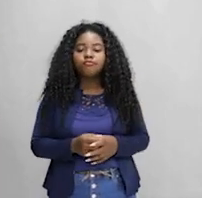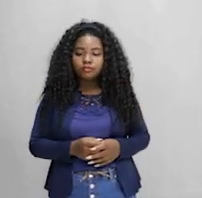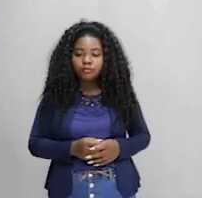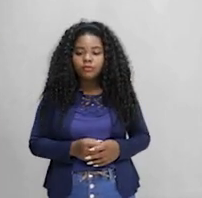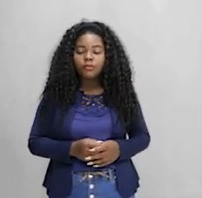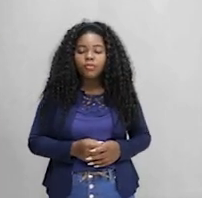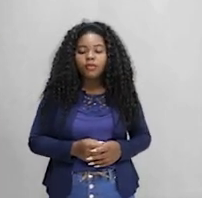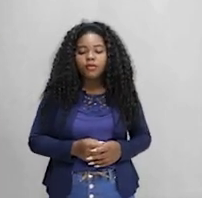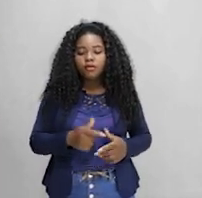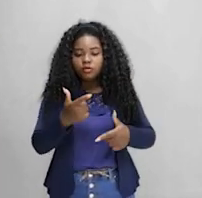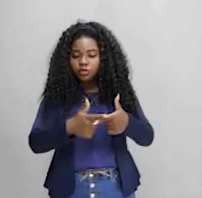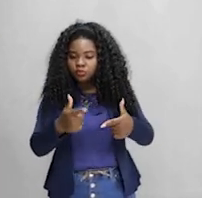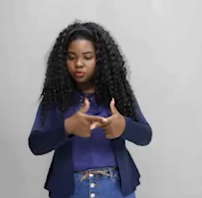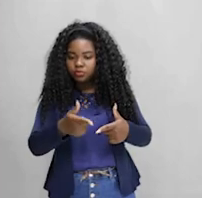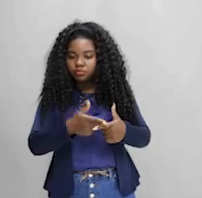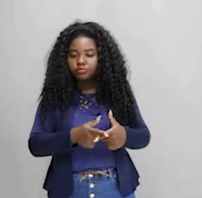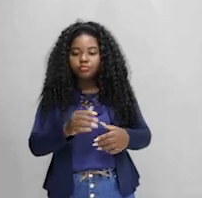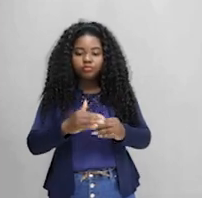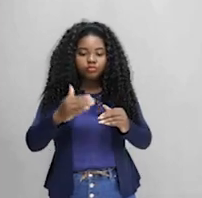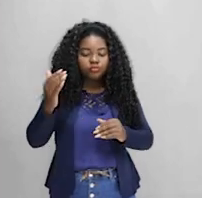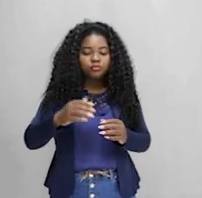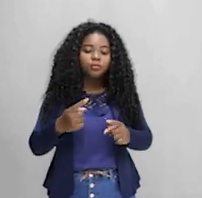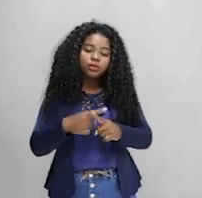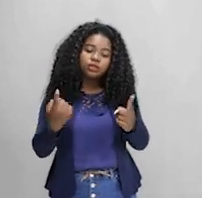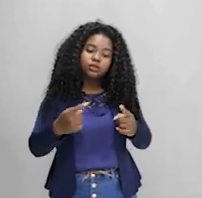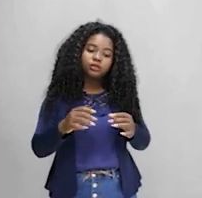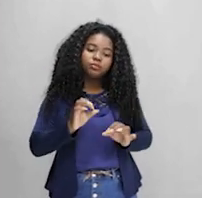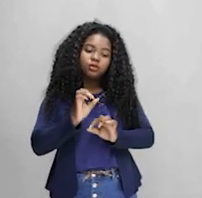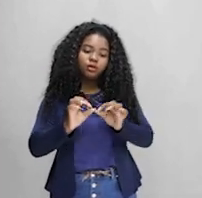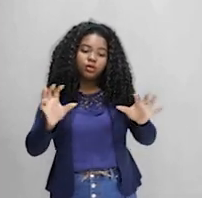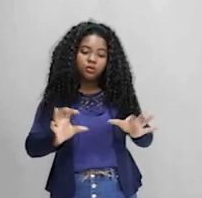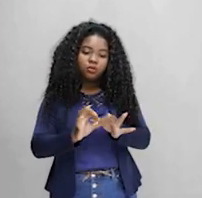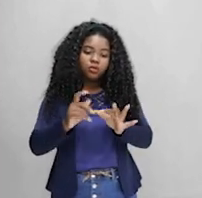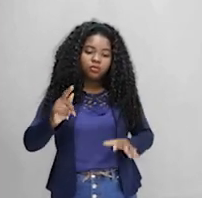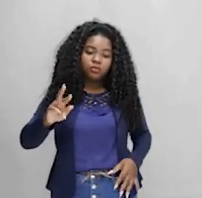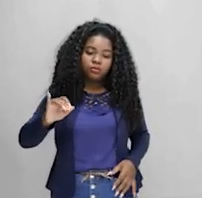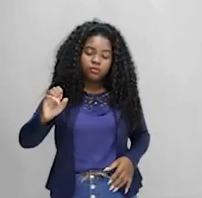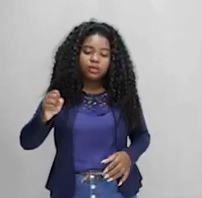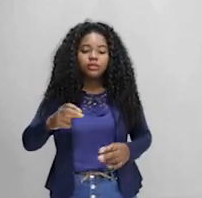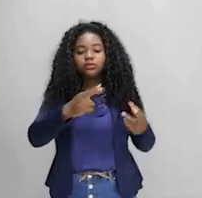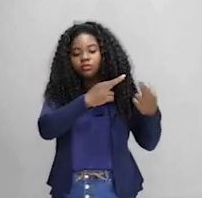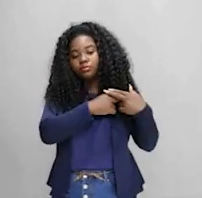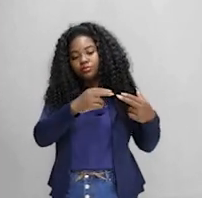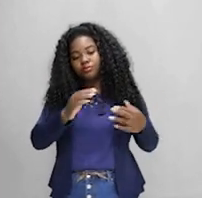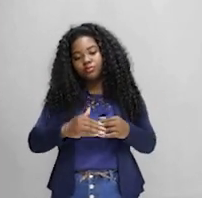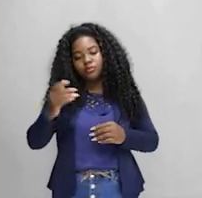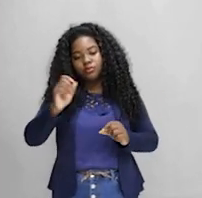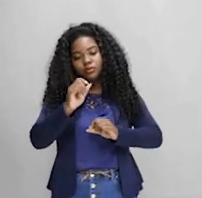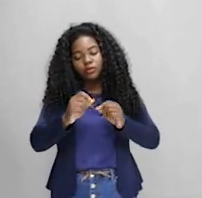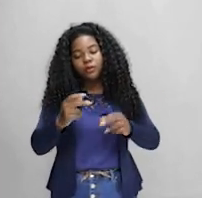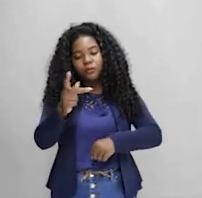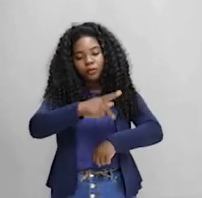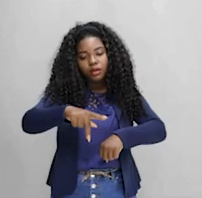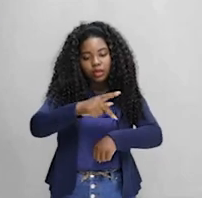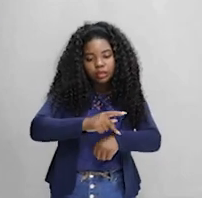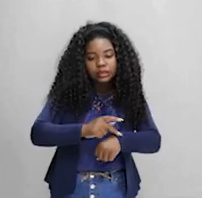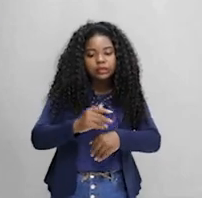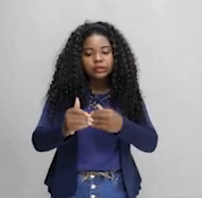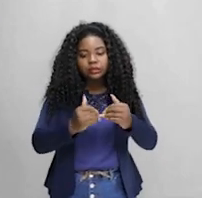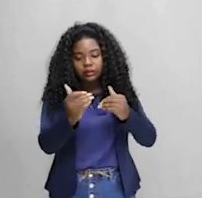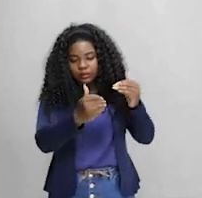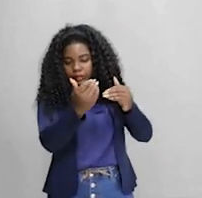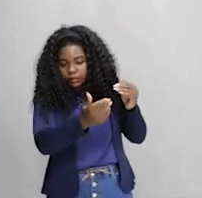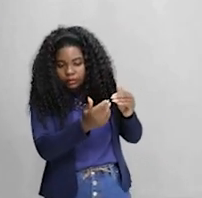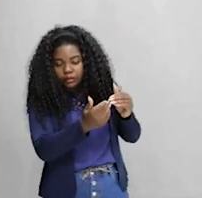Mas o Acordo de Paris, ele também traz uma responsabilidade maior aos países desenvolvidos, onde eles deveriam, além de